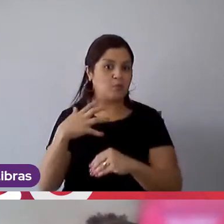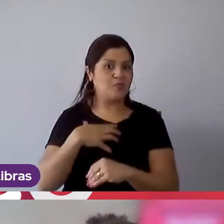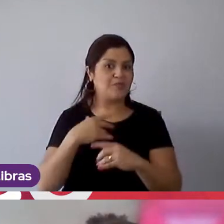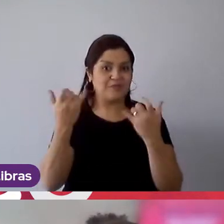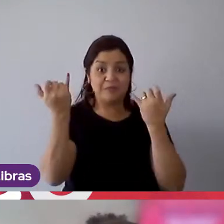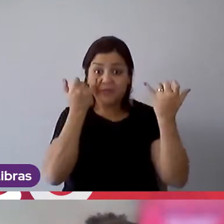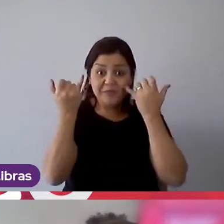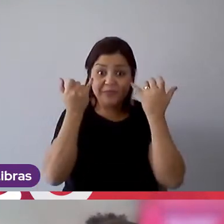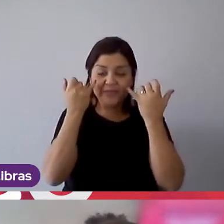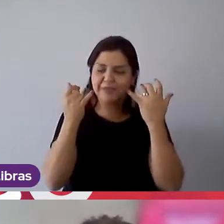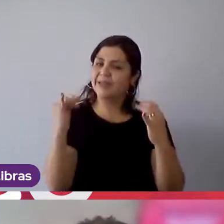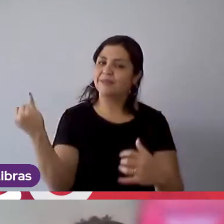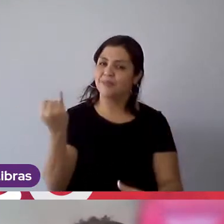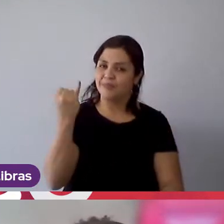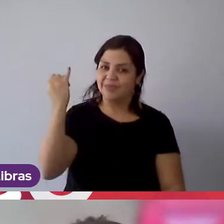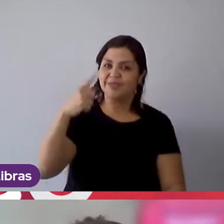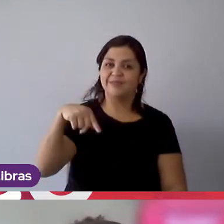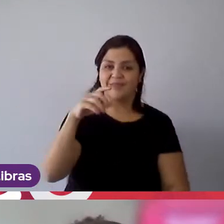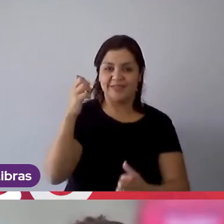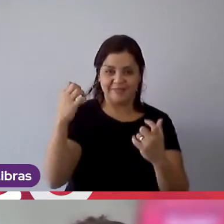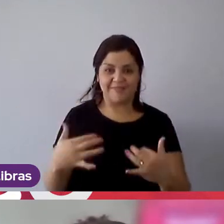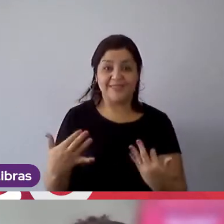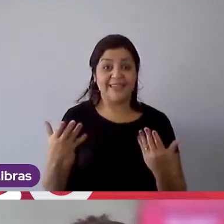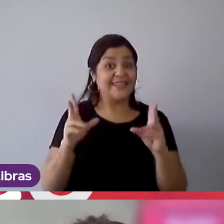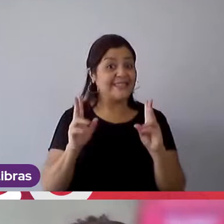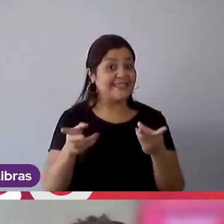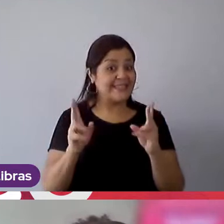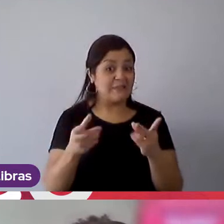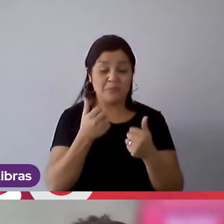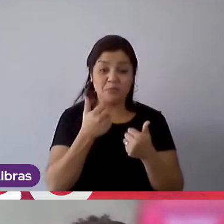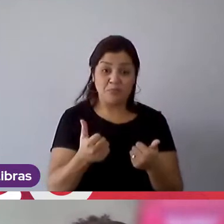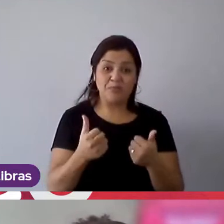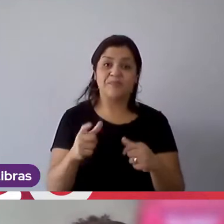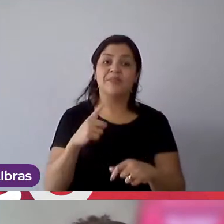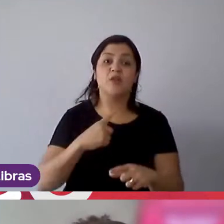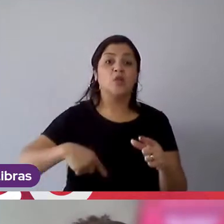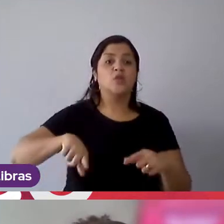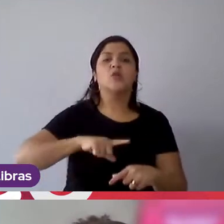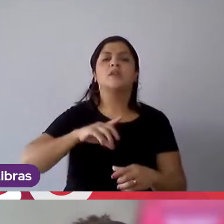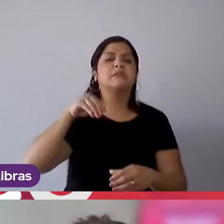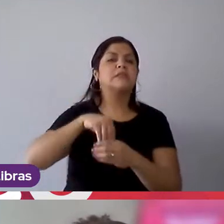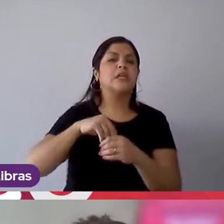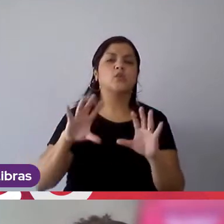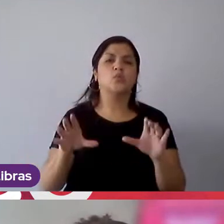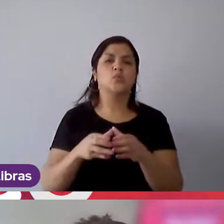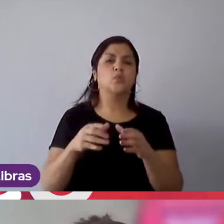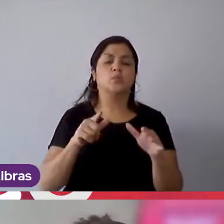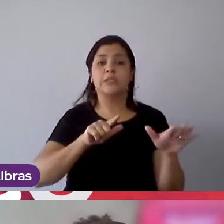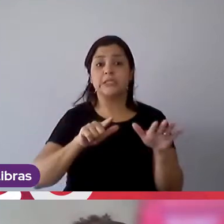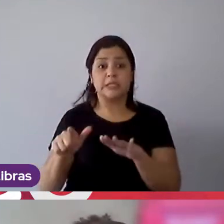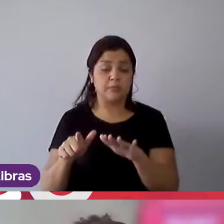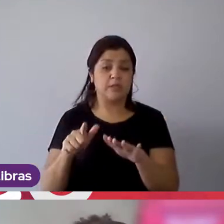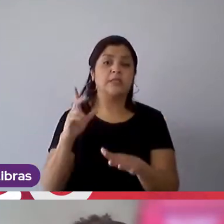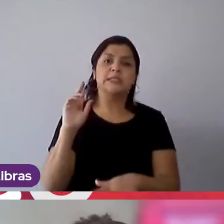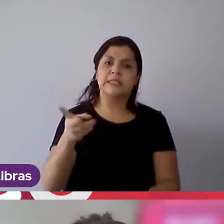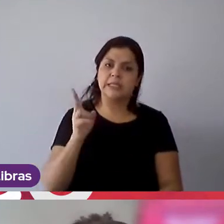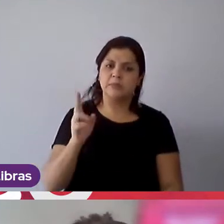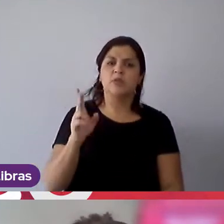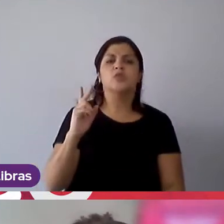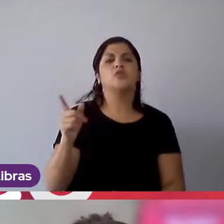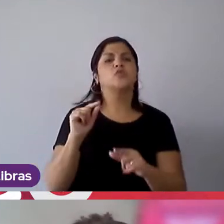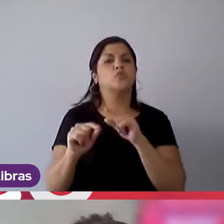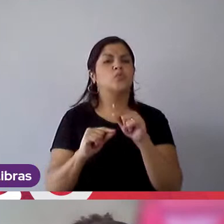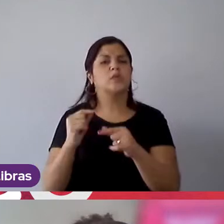informar, é sempre bom você repassar. Então, o que a gente faz na nossa equipe? Semanalmente, até diariamente a gente vai passando,